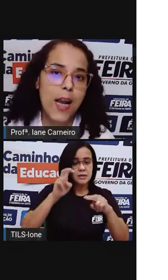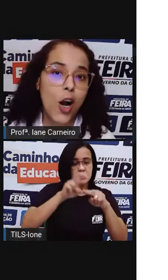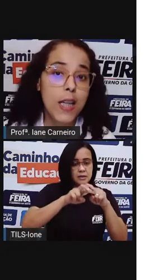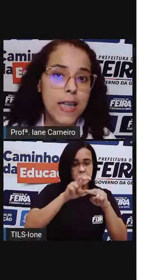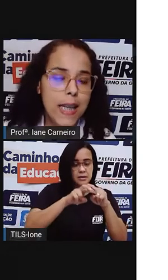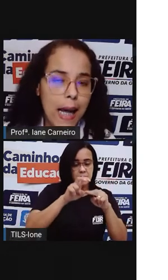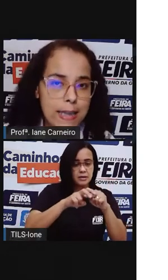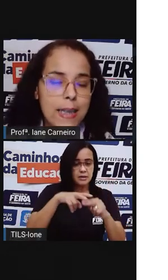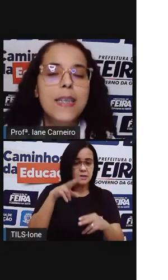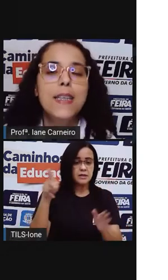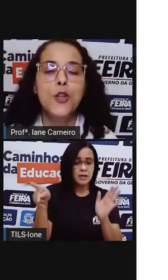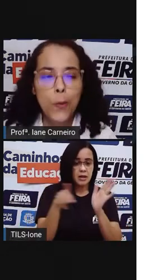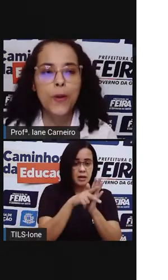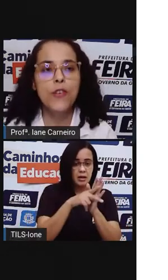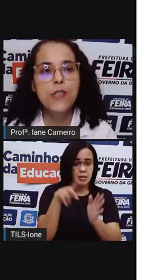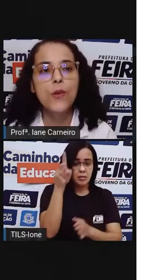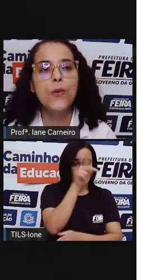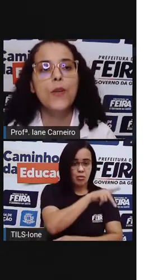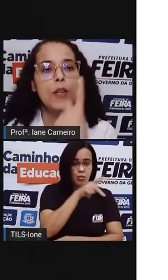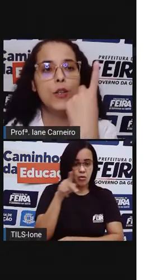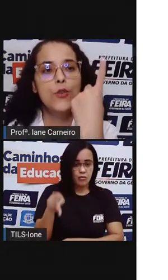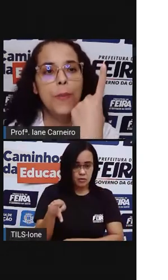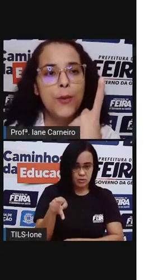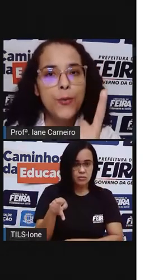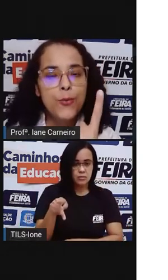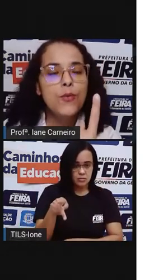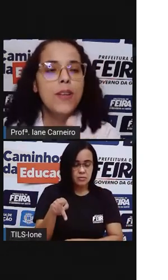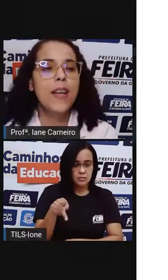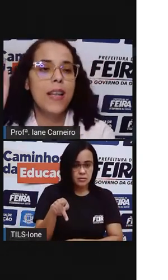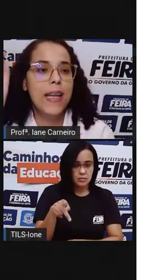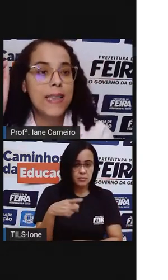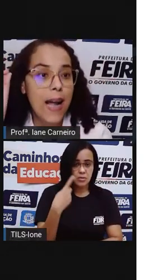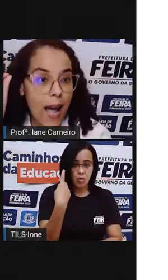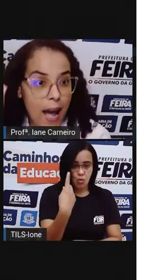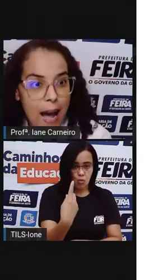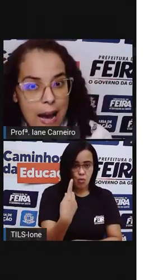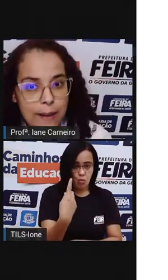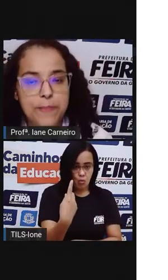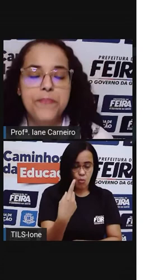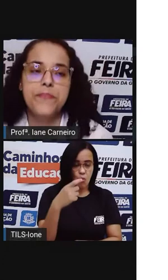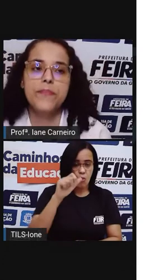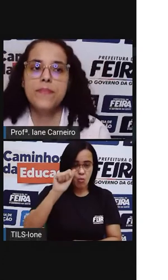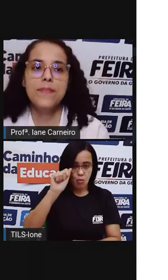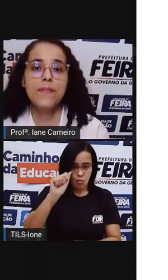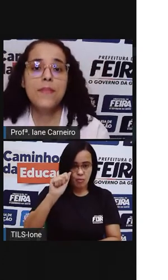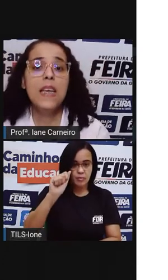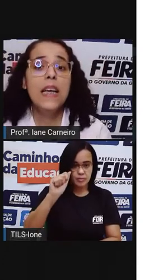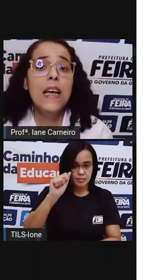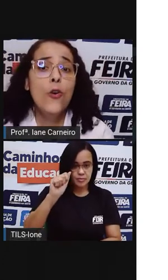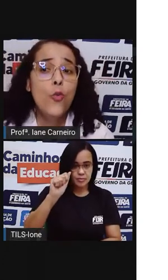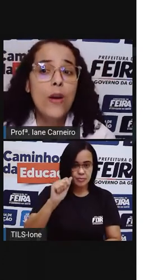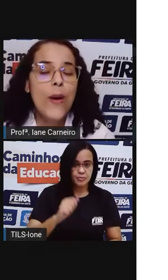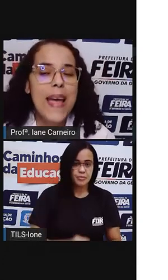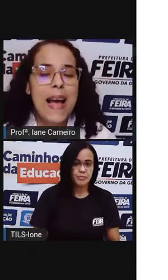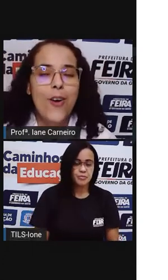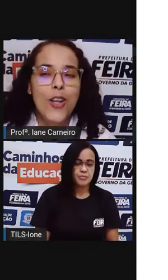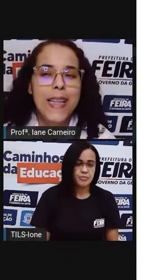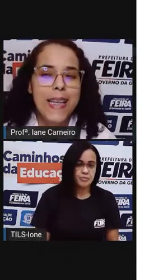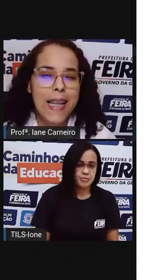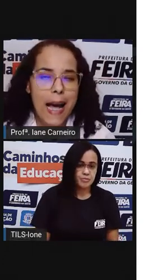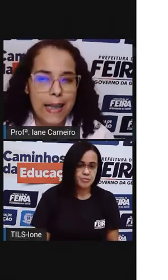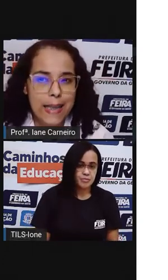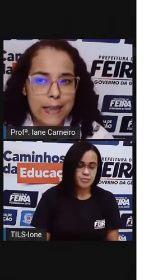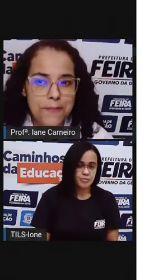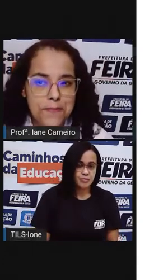essa é a coordenada do professor. Número 1, letra A. Qual é a